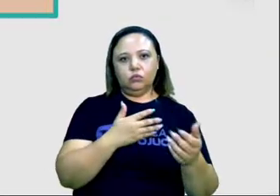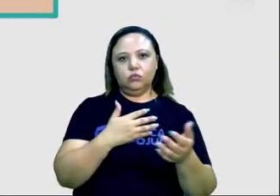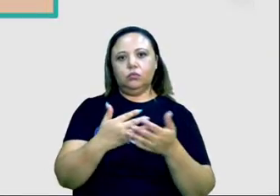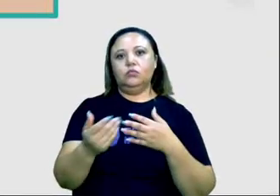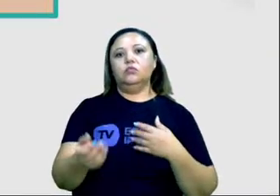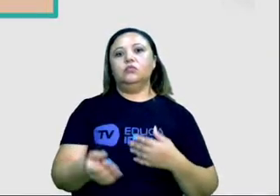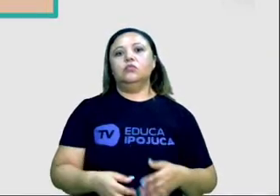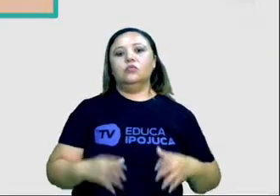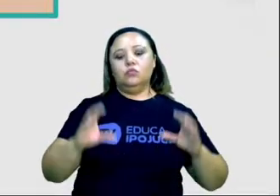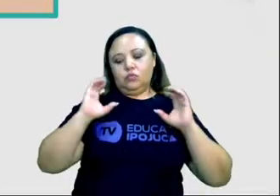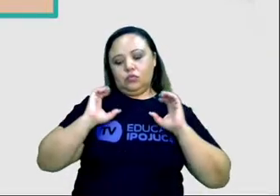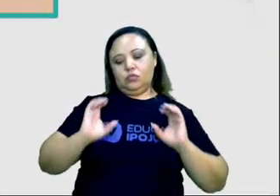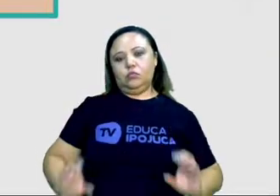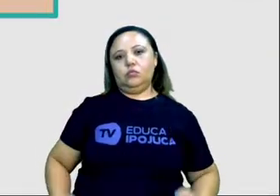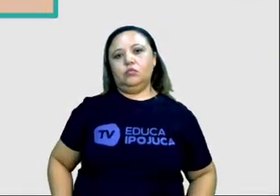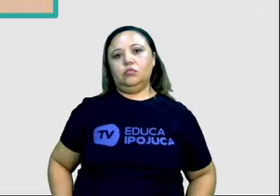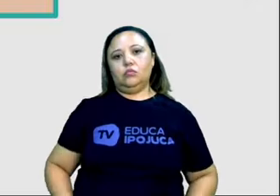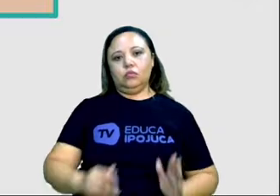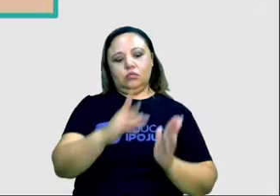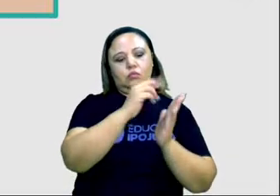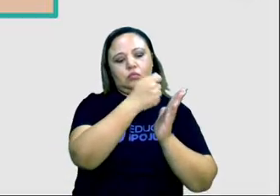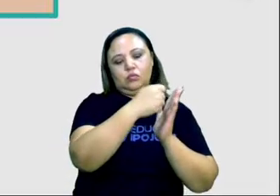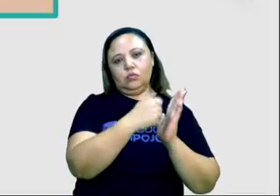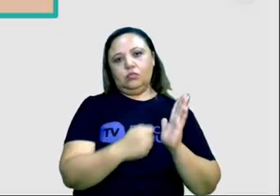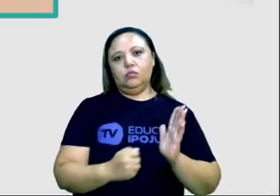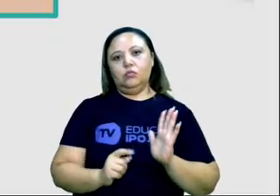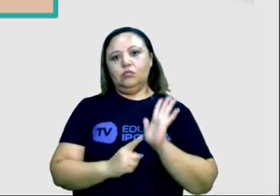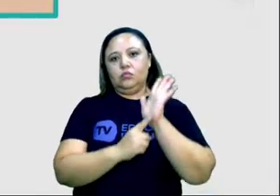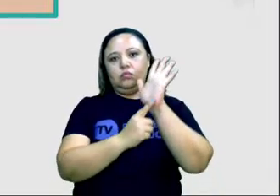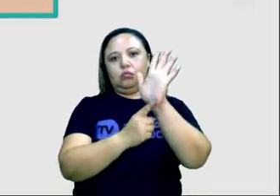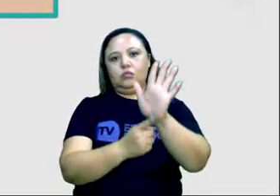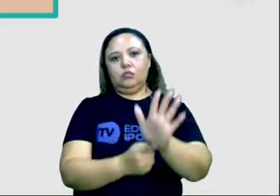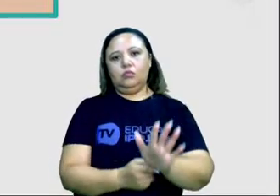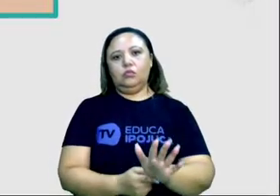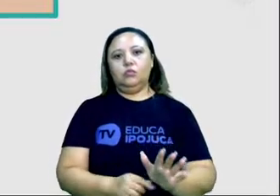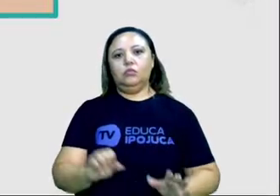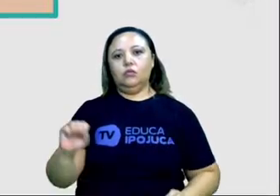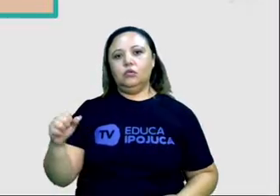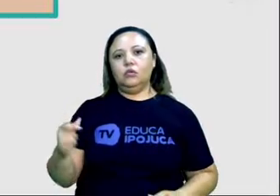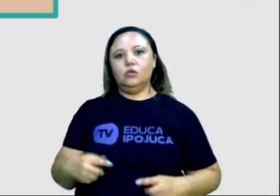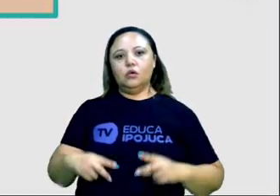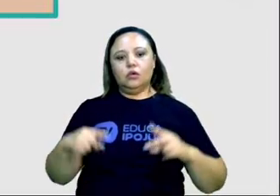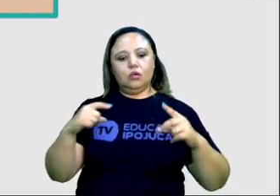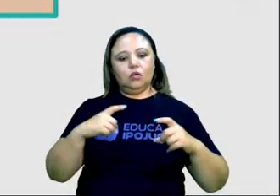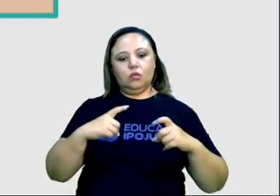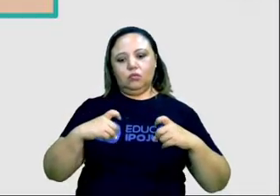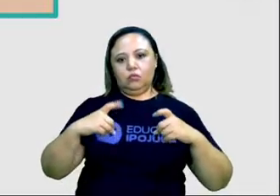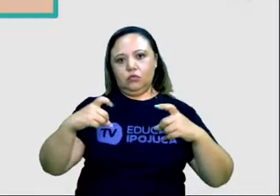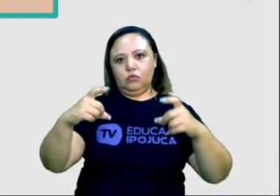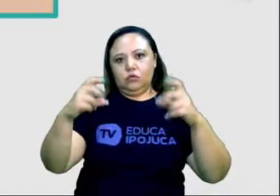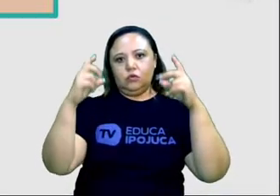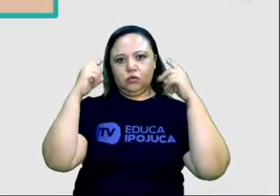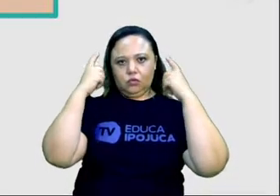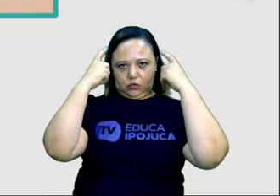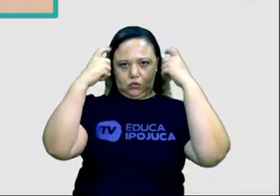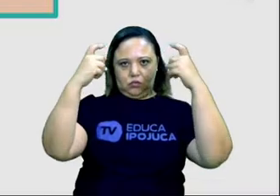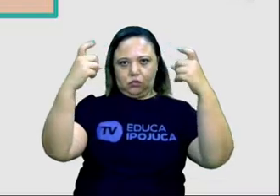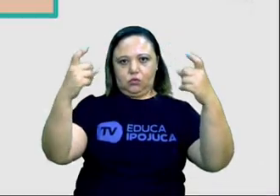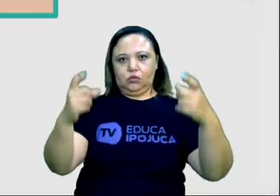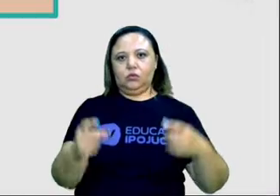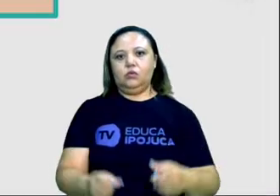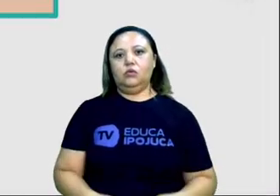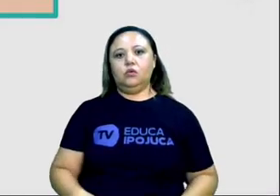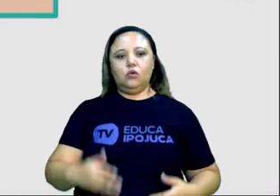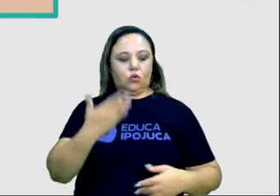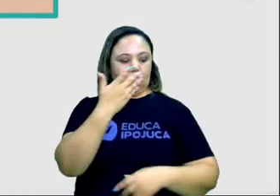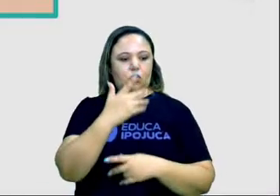conduta, escrita ou representada que pode incitar violência ou ação discriminatória contra